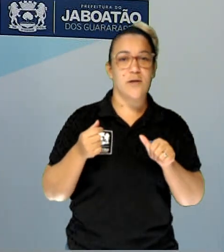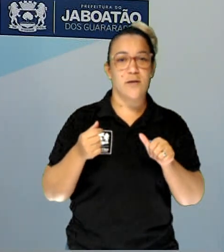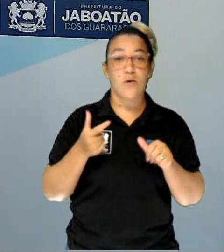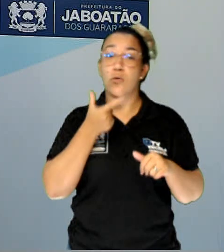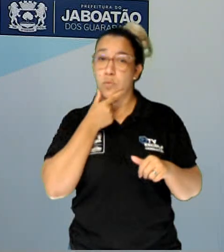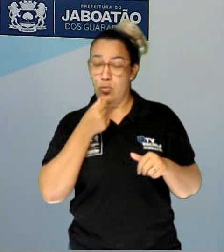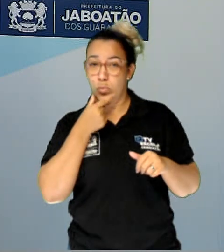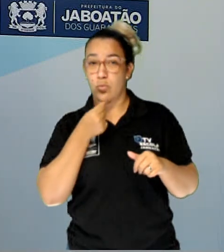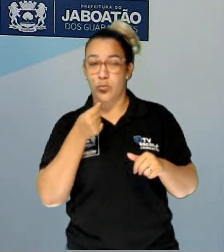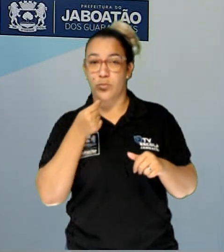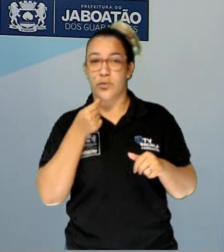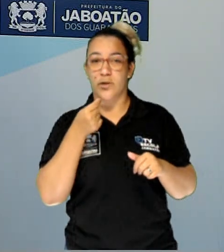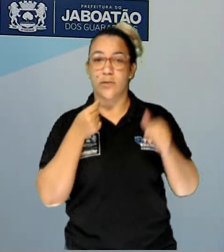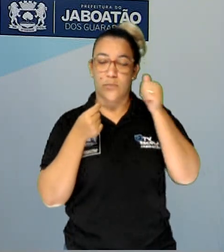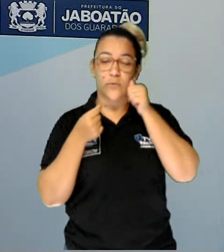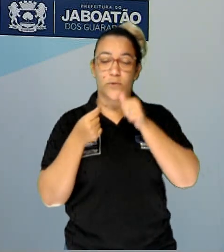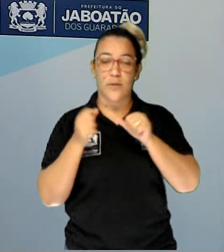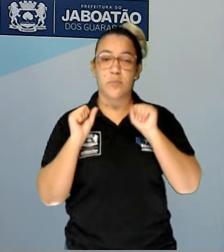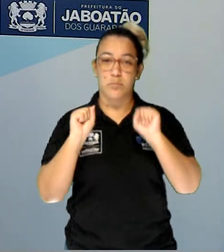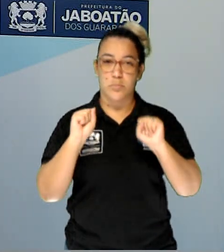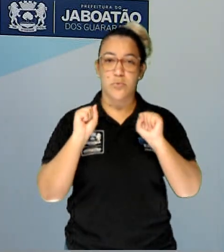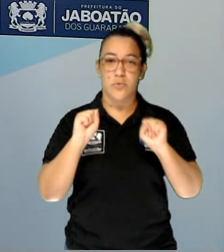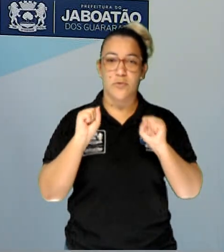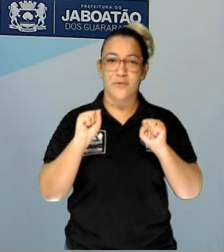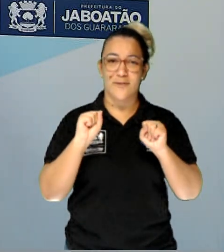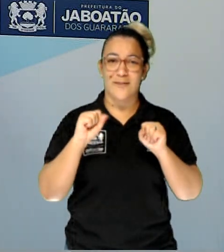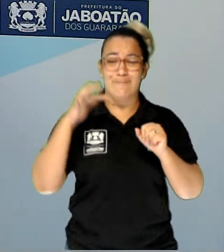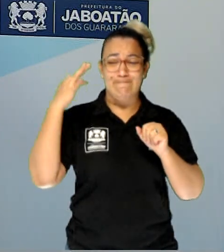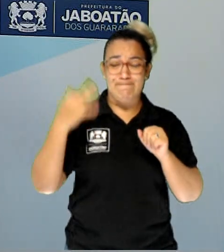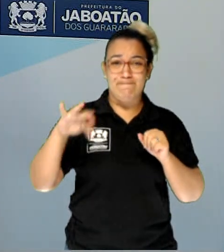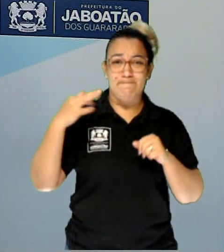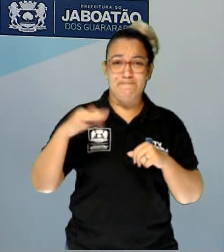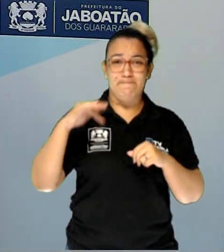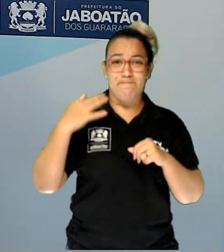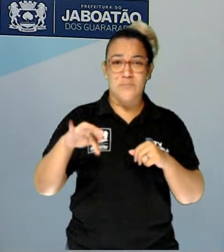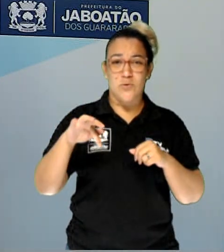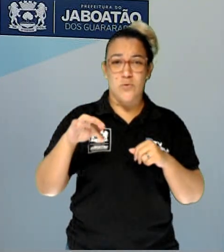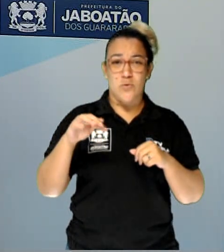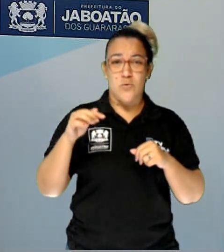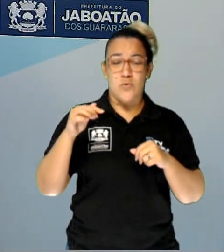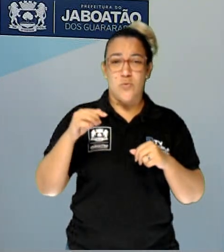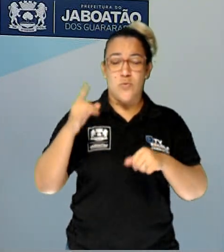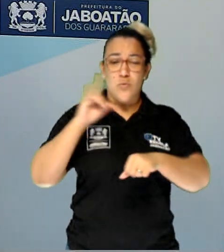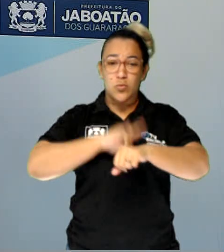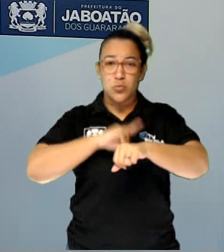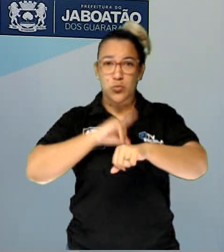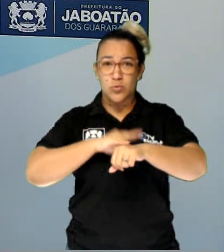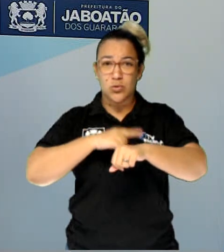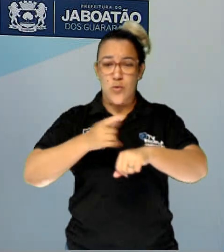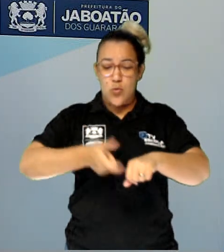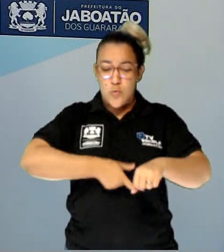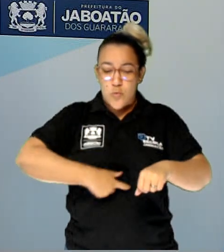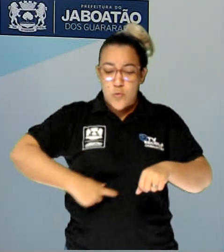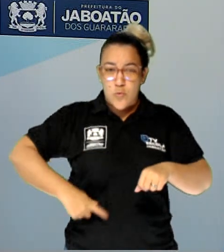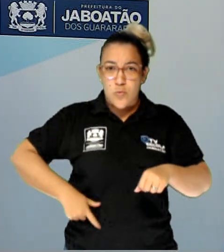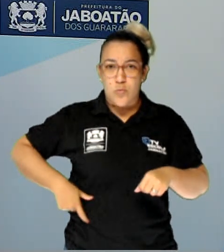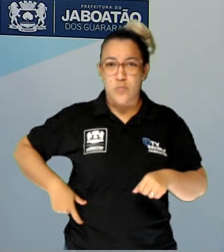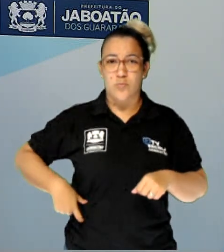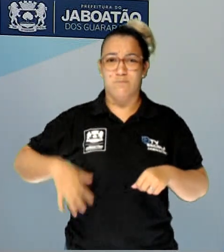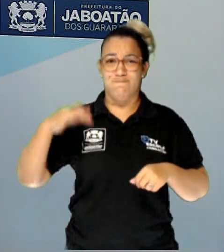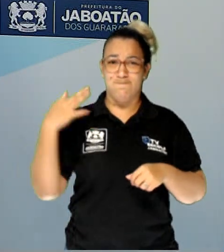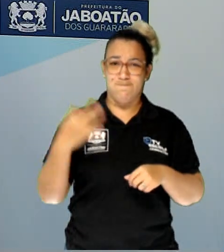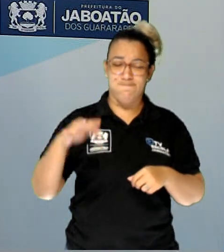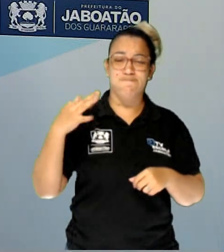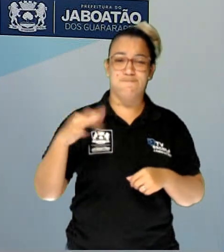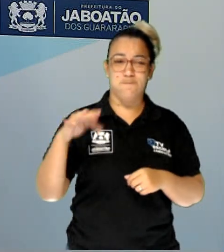acontecer isso. Por isso, justamente, que causa dor, né, a uretra, por onde passa a urina, tá inflamada, e qualquer coisa que é inflamada